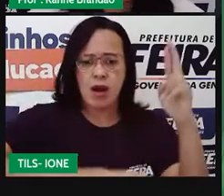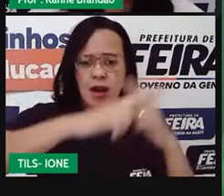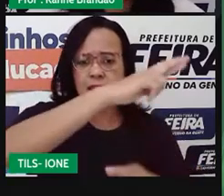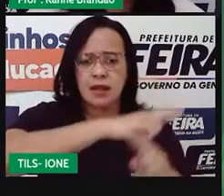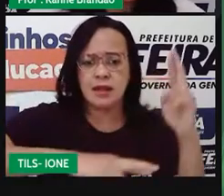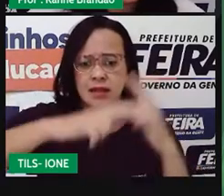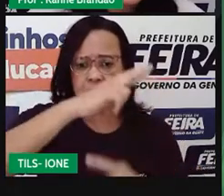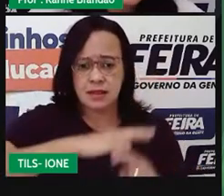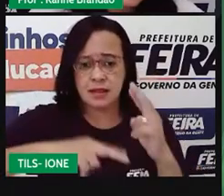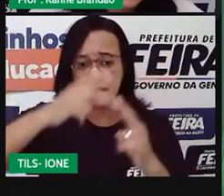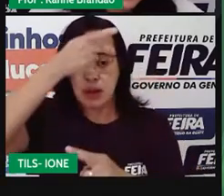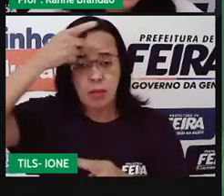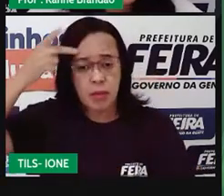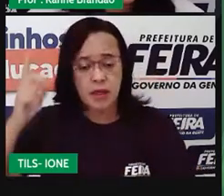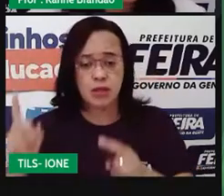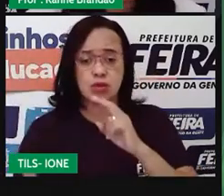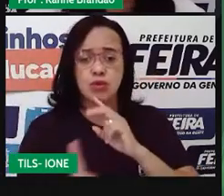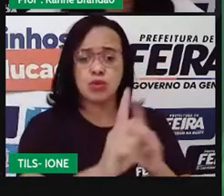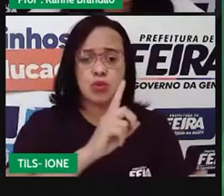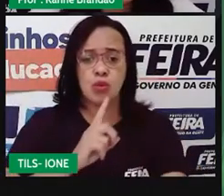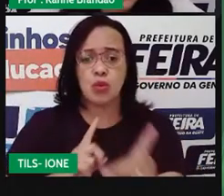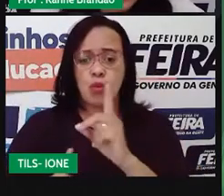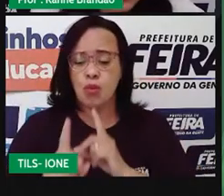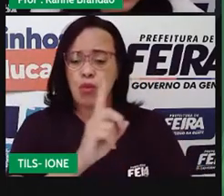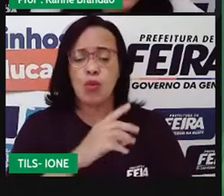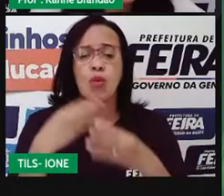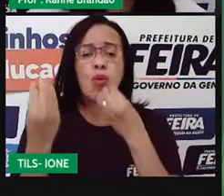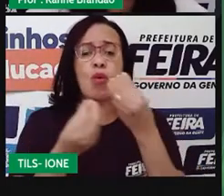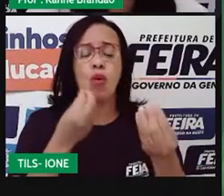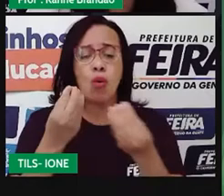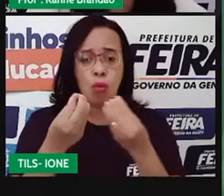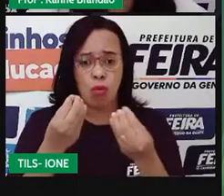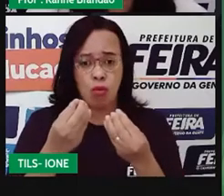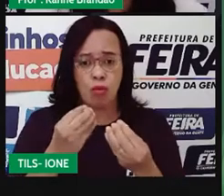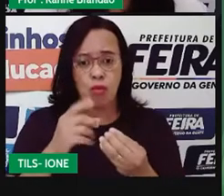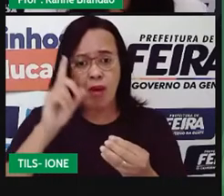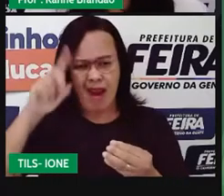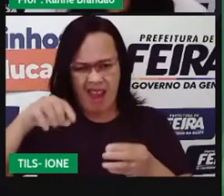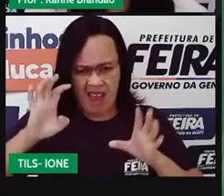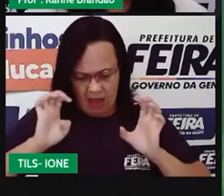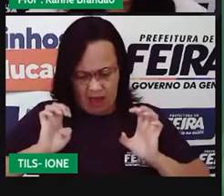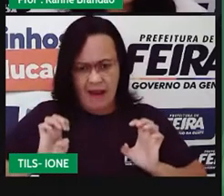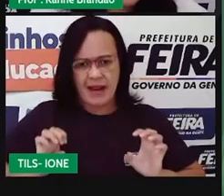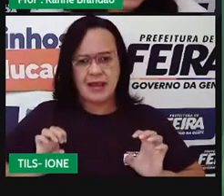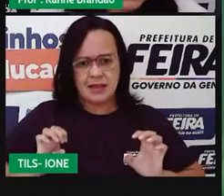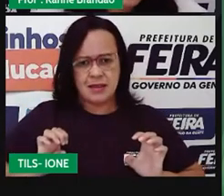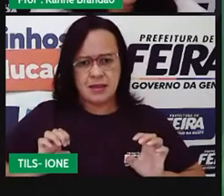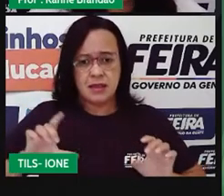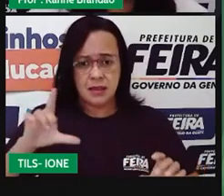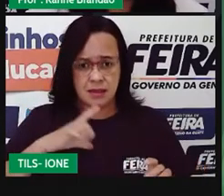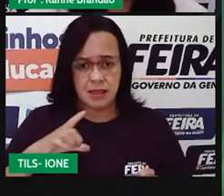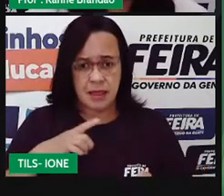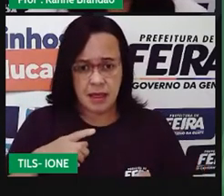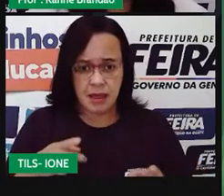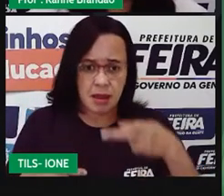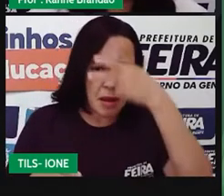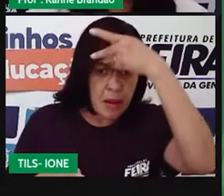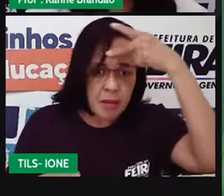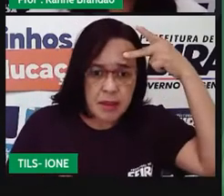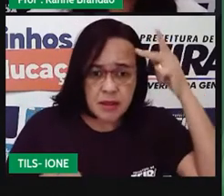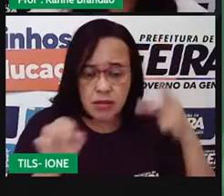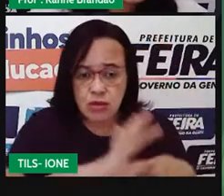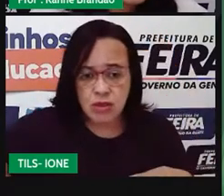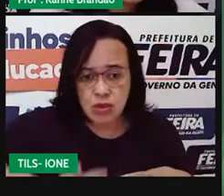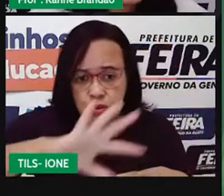mesmo, na nossa sociedade. Será que estamos sendo éticos? Será que as pessoas ao nosso redor, elas estão